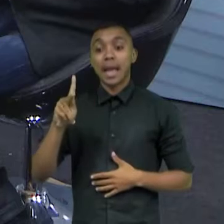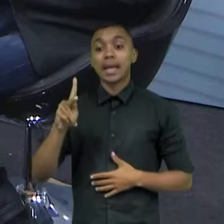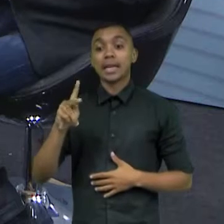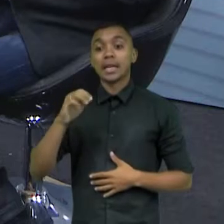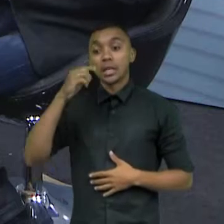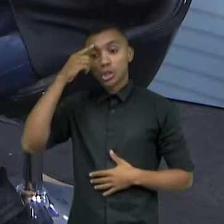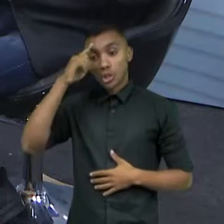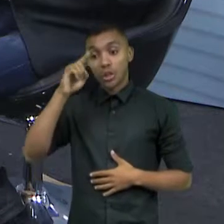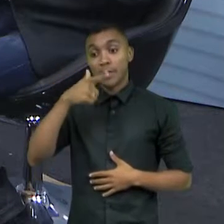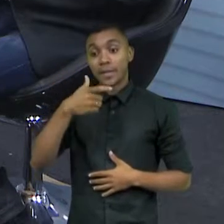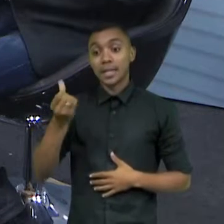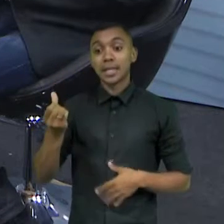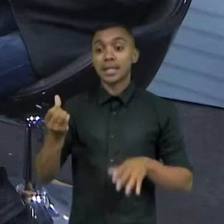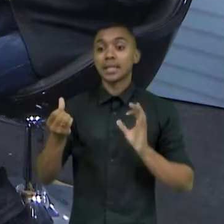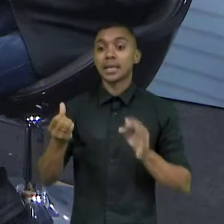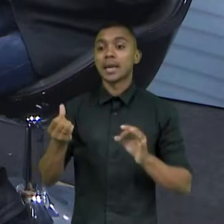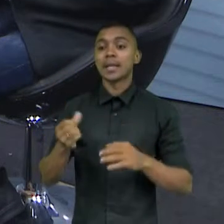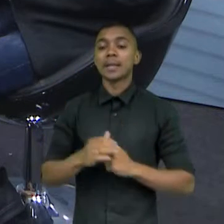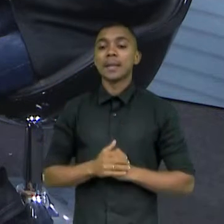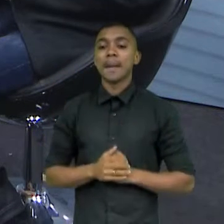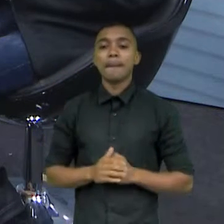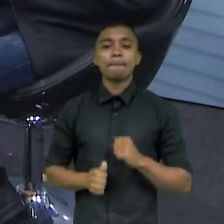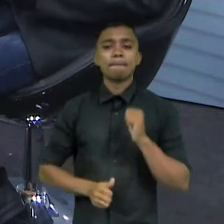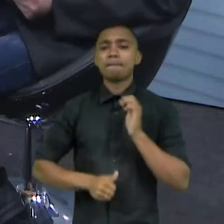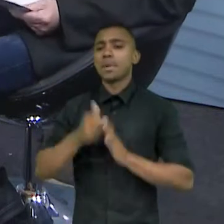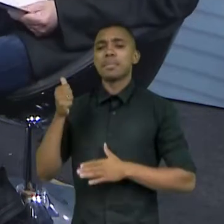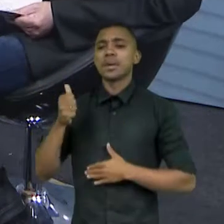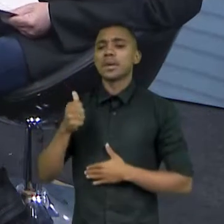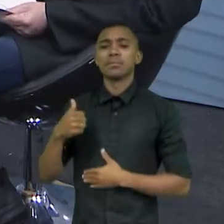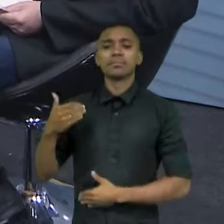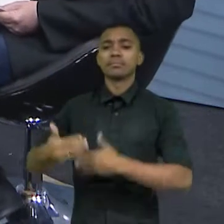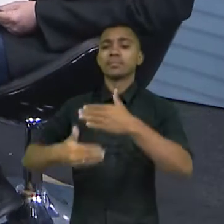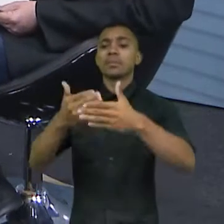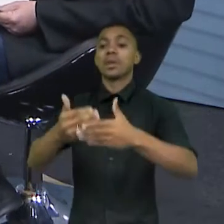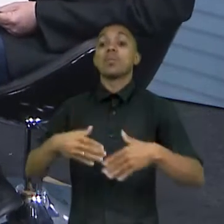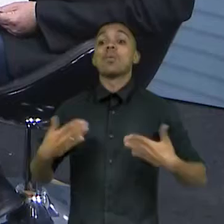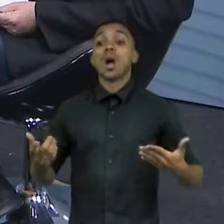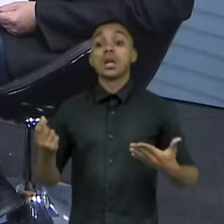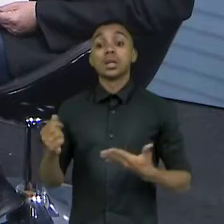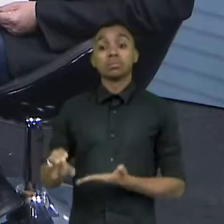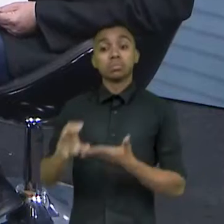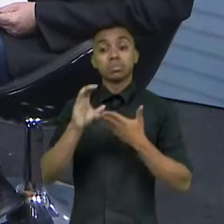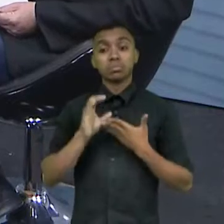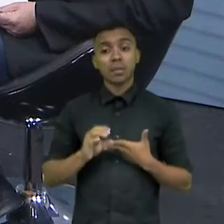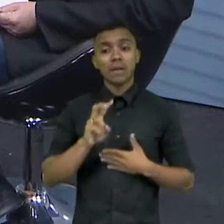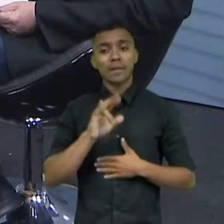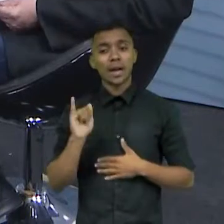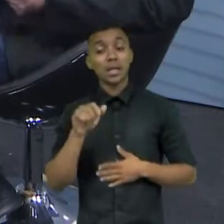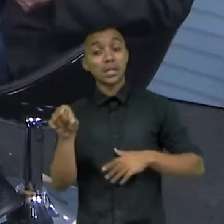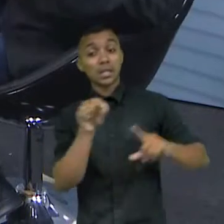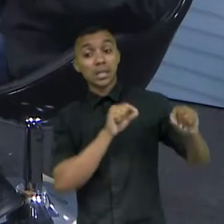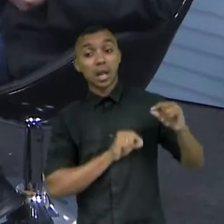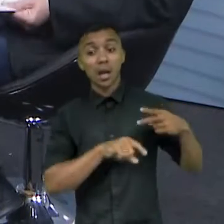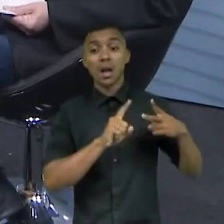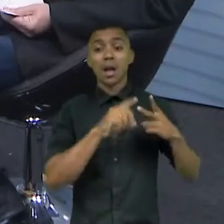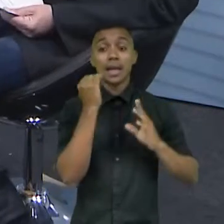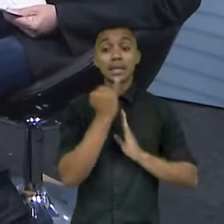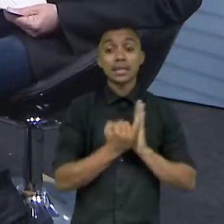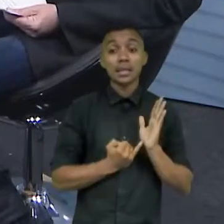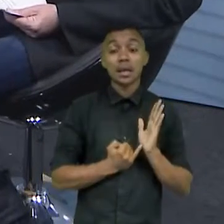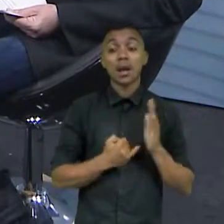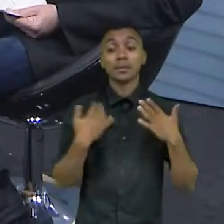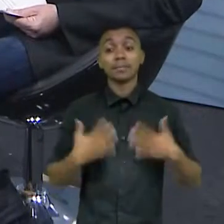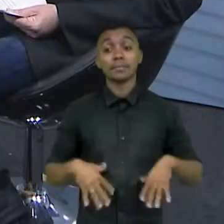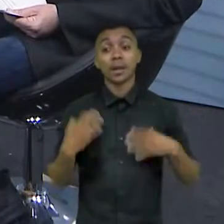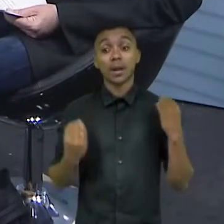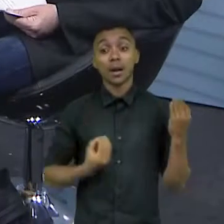Isso. E aí, quais são os primeiros passos? Quer dizer, quem vai receber o dinheiro? Vai ter seleção? Tem inscrição? Como é que vai funcionar isso? Muita